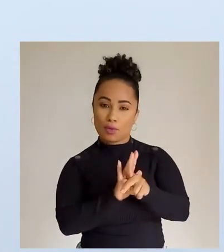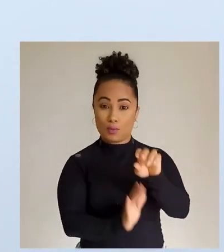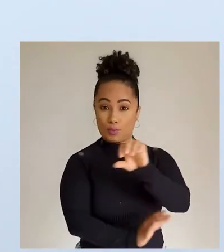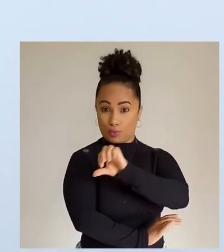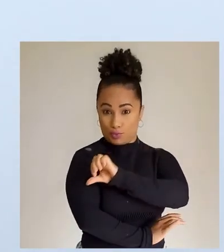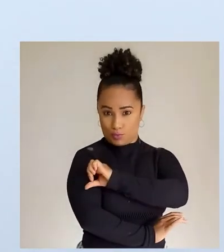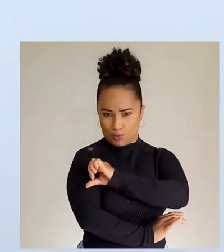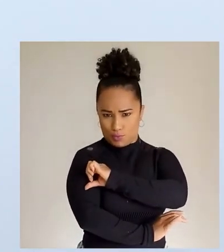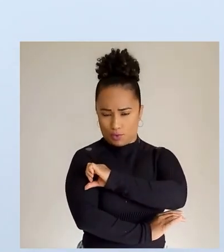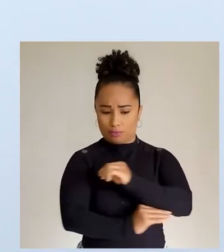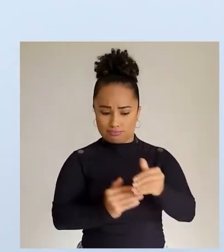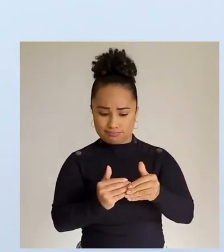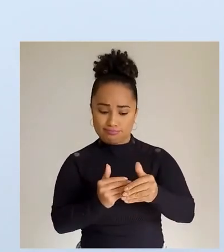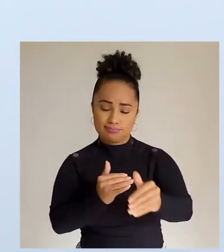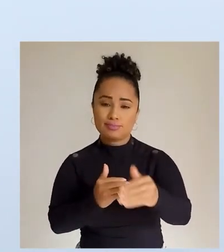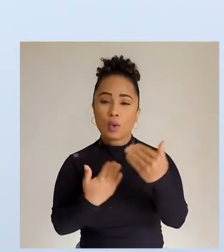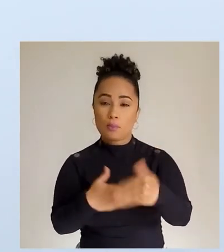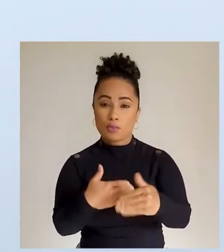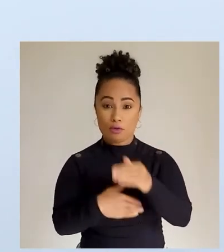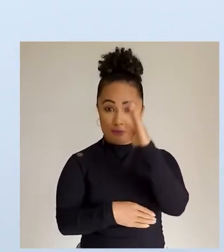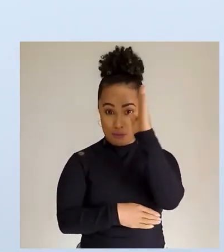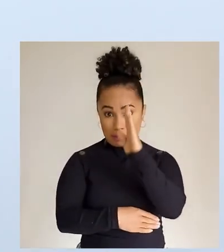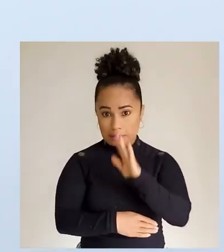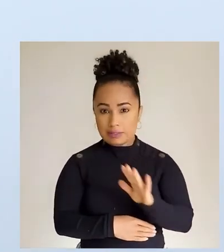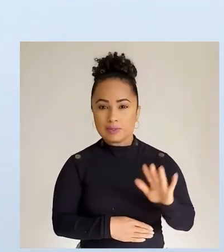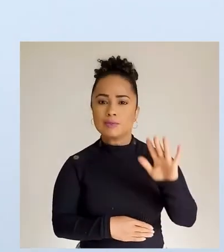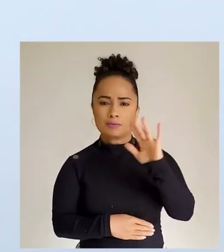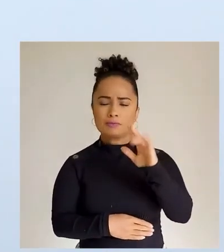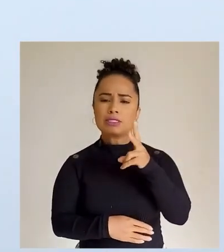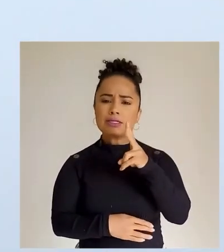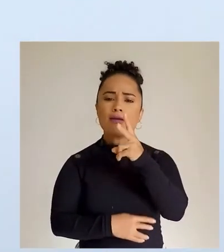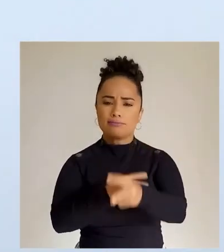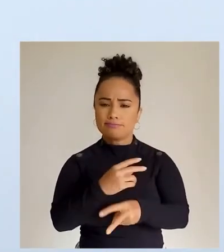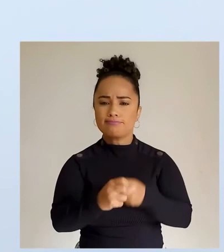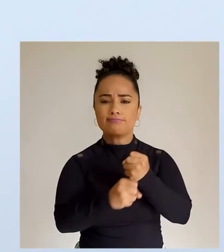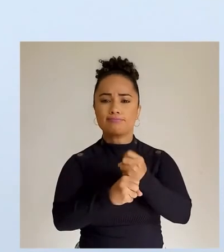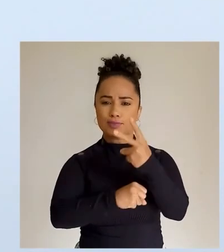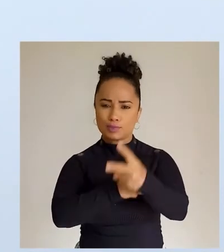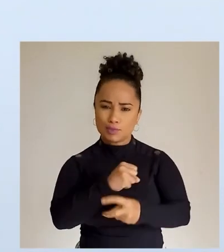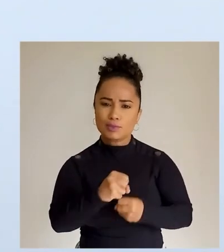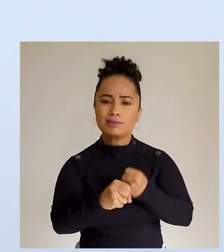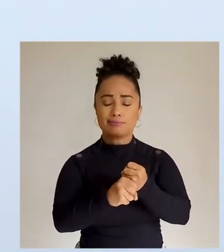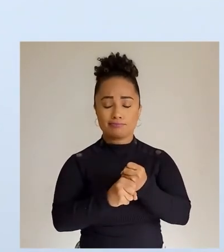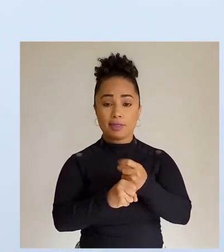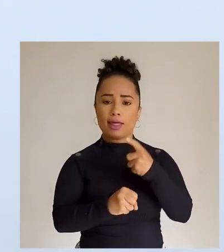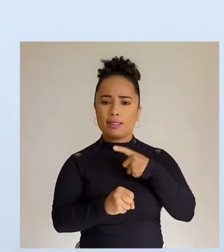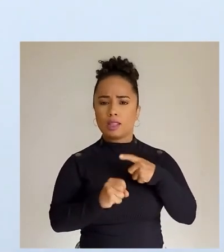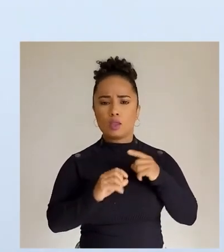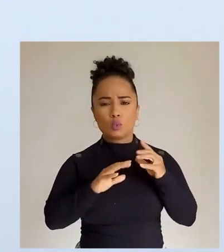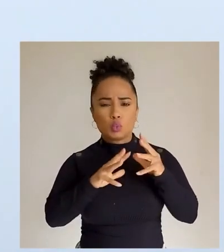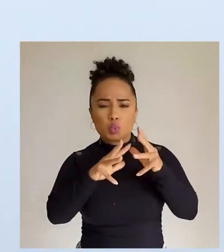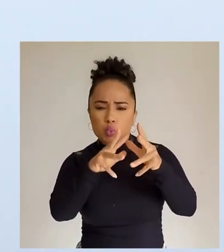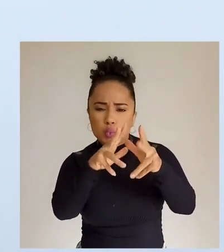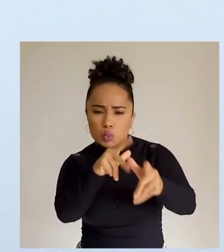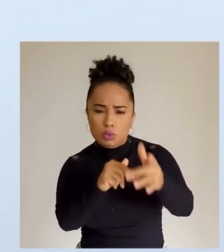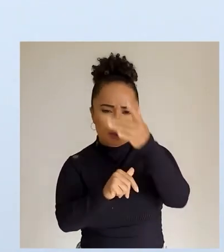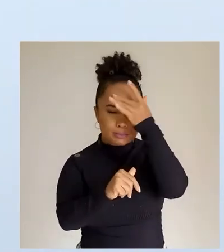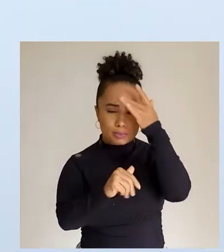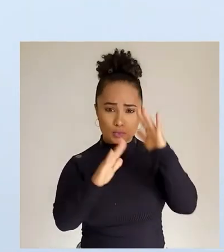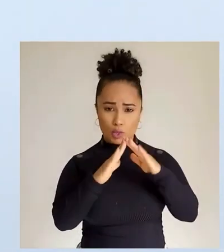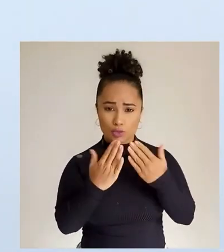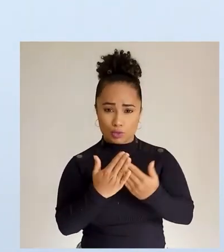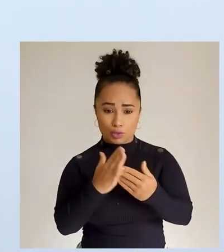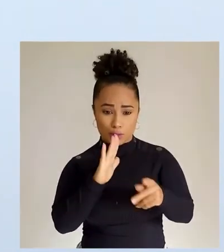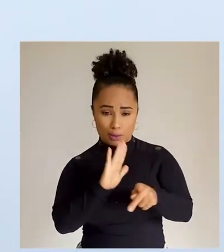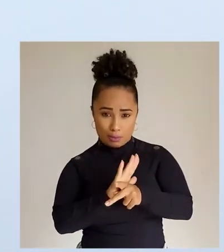nono ano, que irá fazer a Prova Brasil. Aquela avaliação realizada a cada dois anos e que participam todos